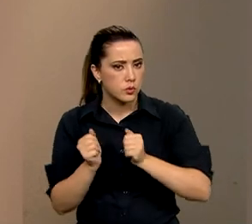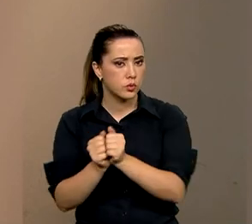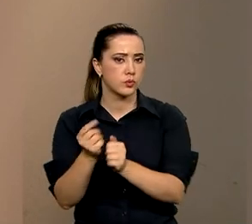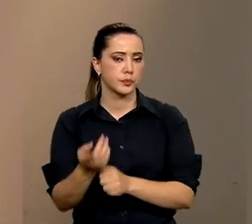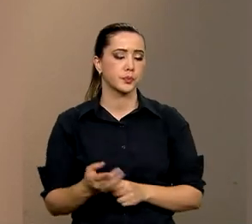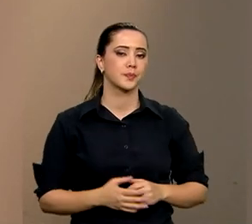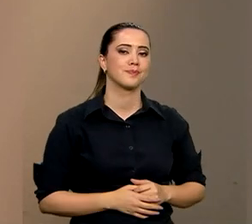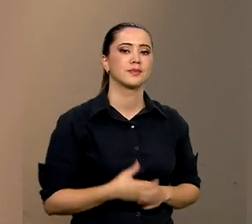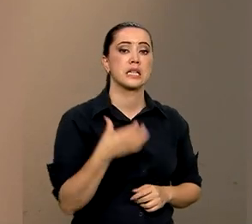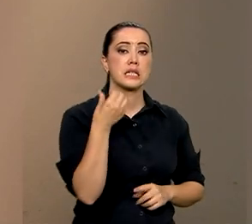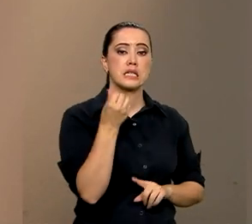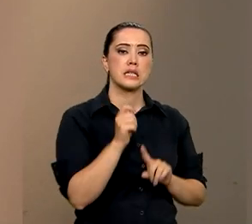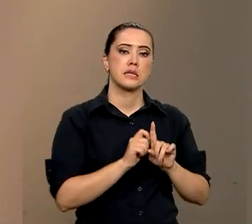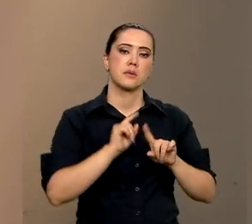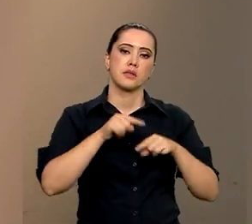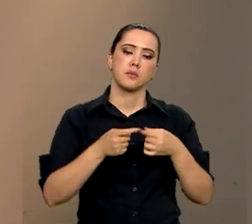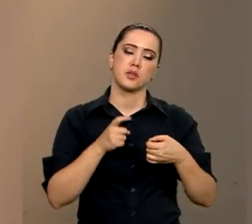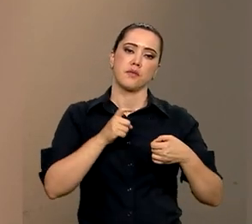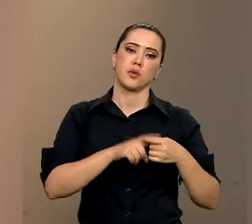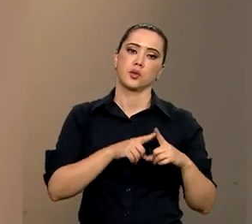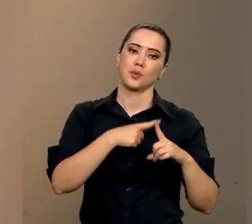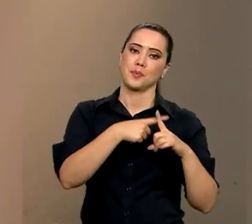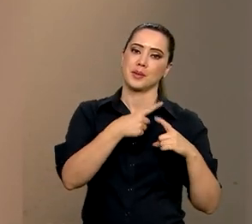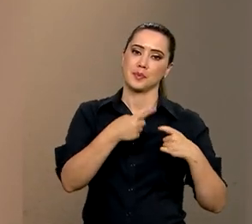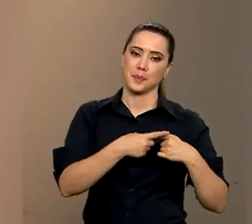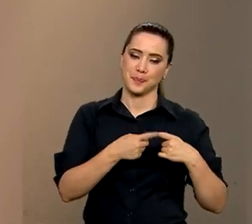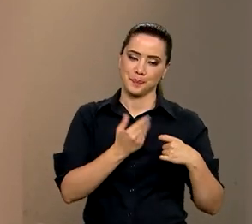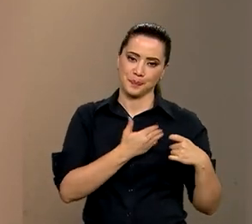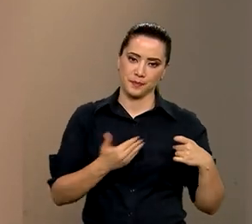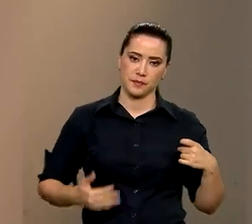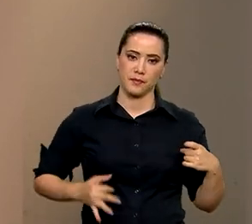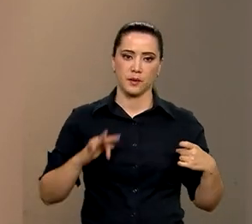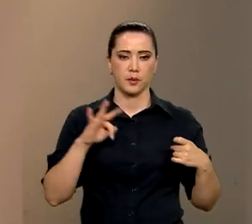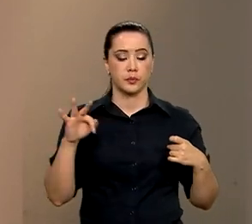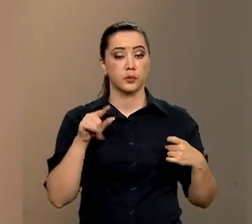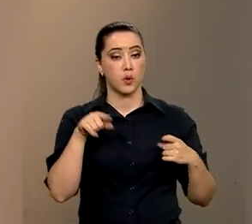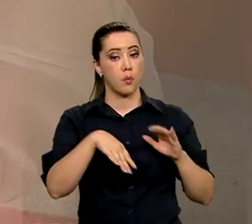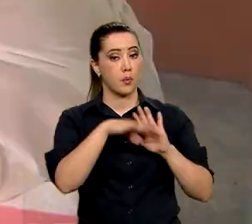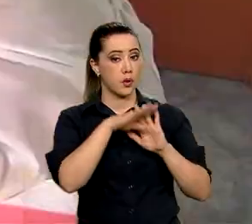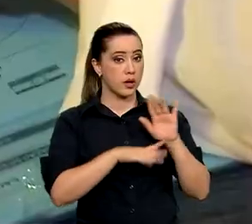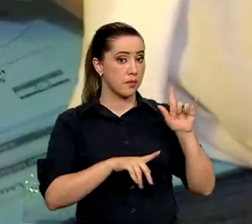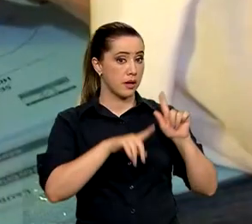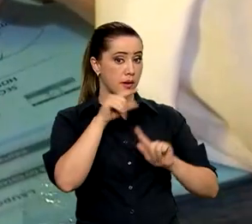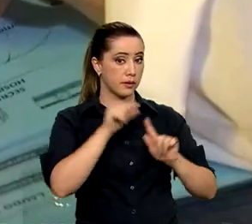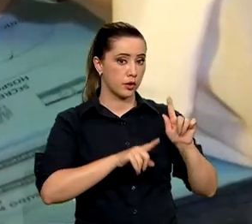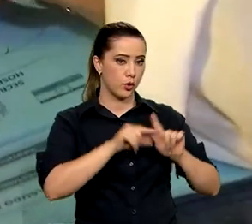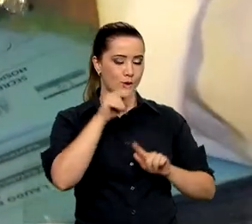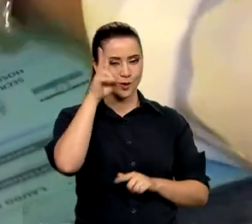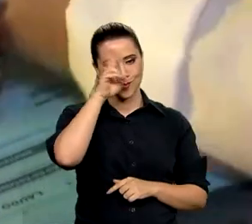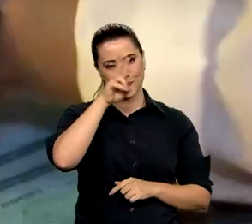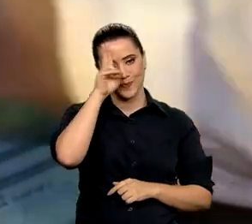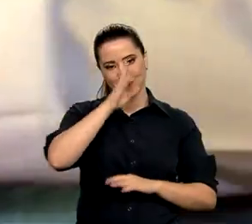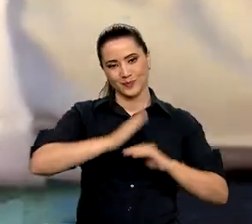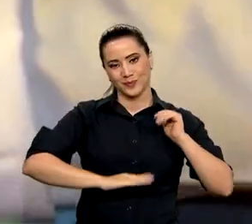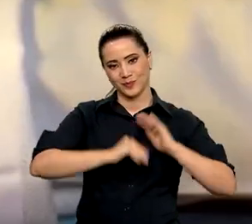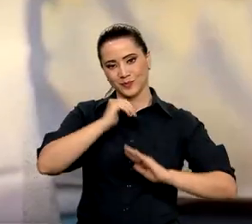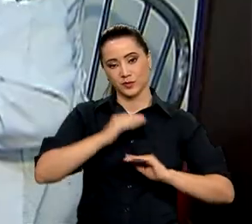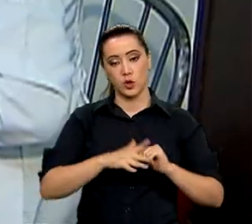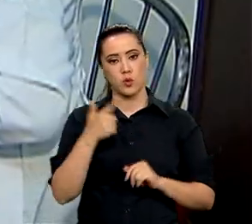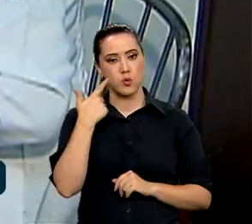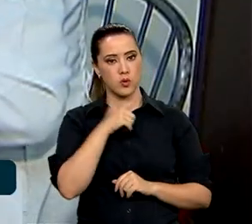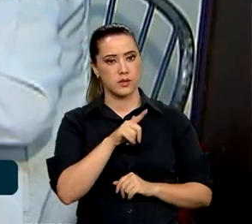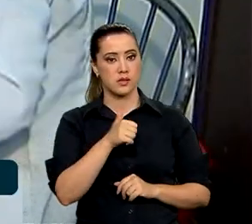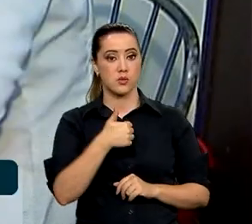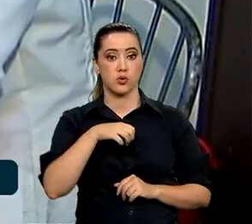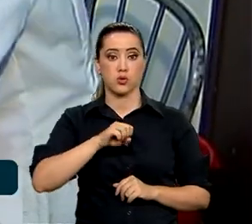Seis meses depois da retomada do Mais Médicos pelo governo federal, o programa bateu recorde histórico de profissionais ao